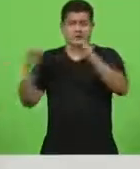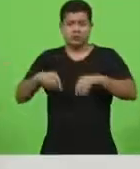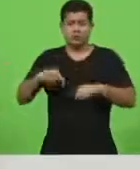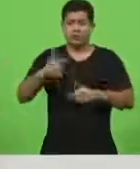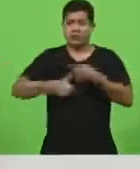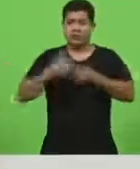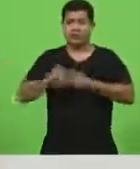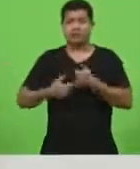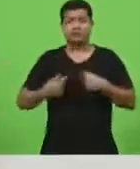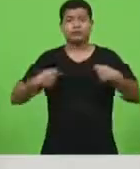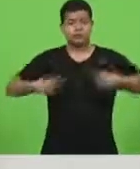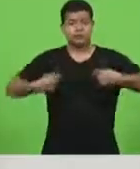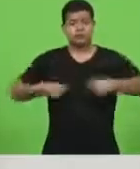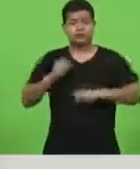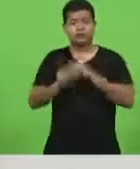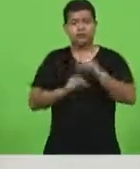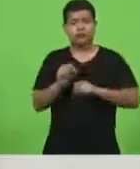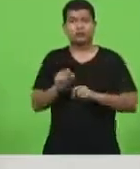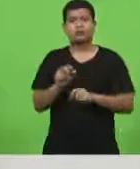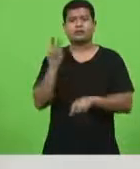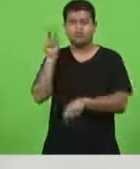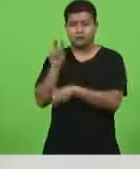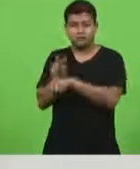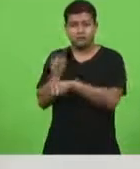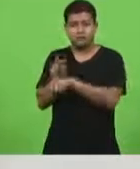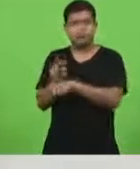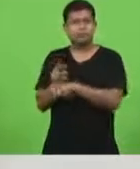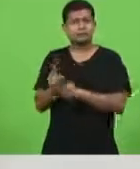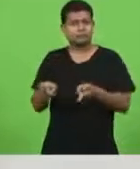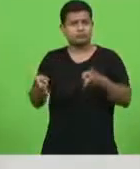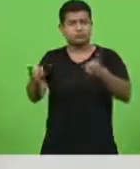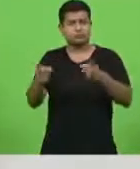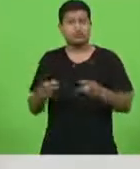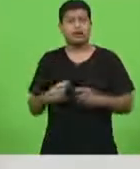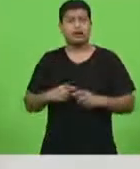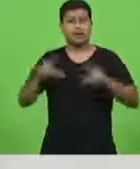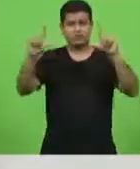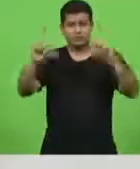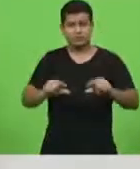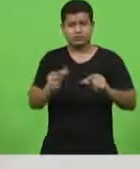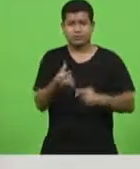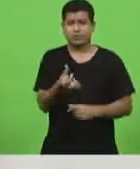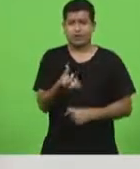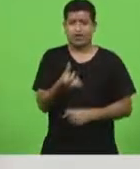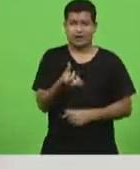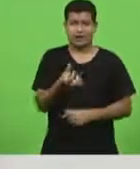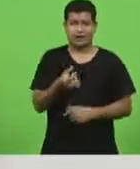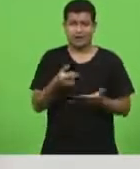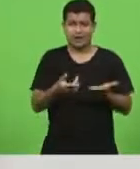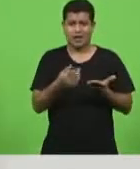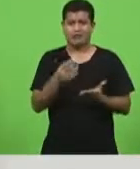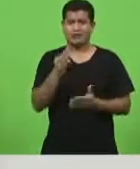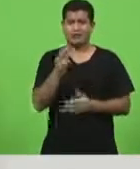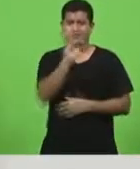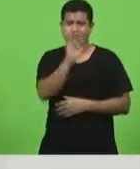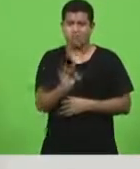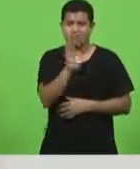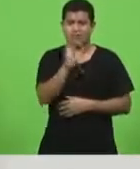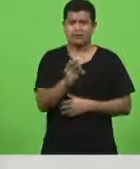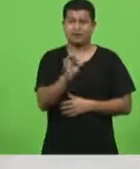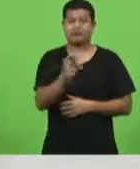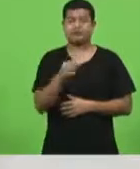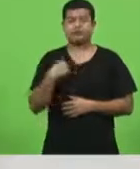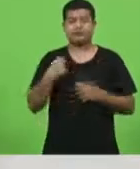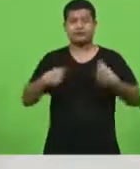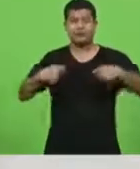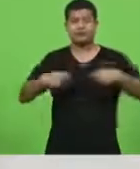temos que reduzir ainda mais essa taxa de 6% mas também temos que olhar para trás e ver